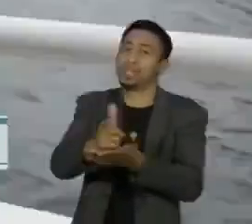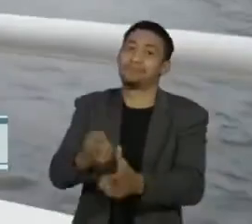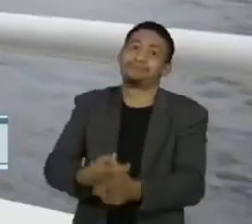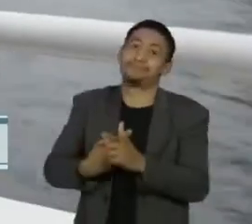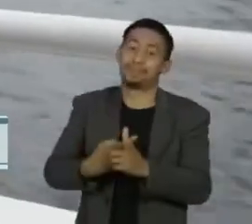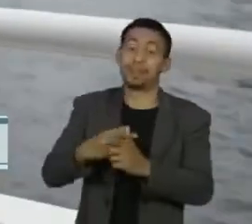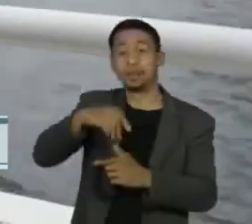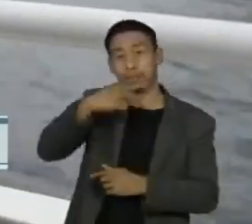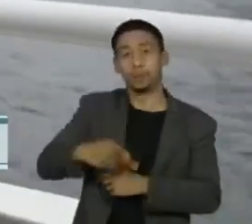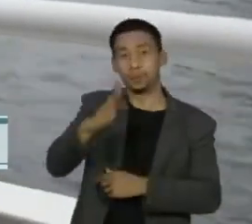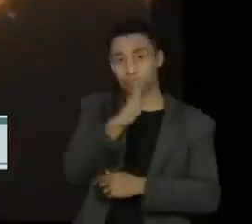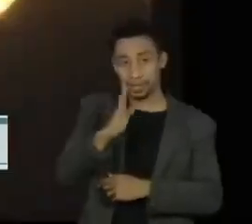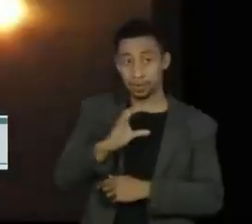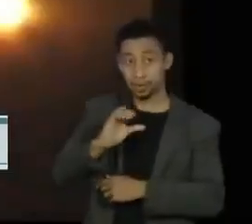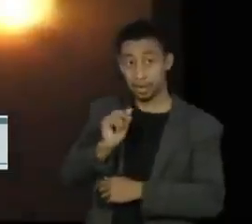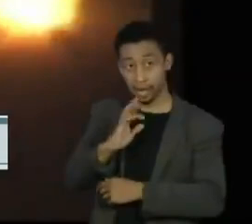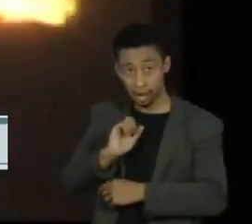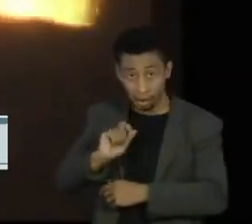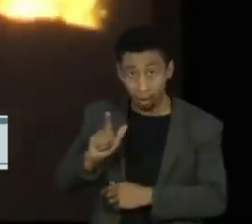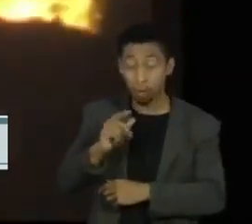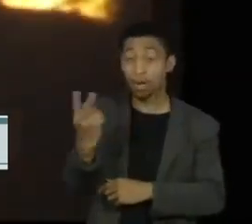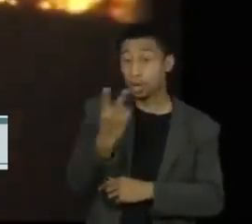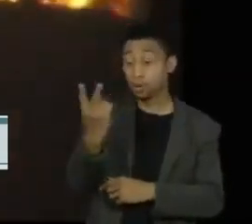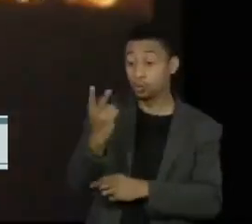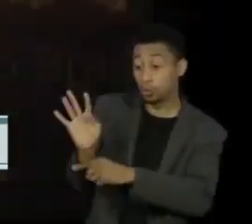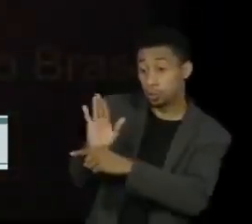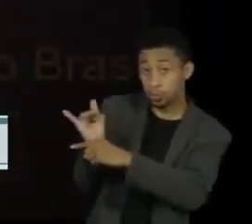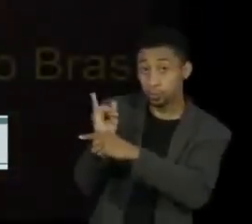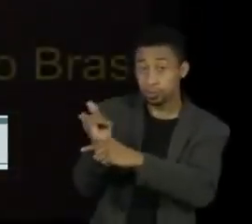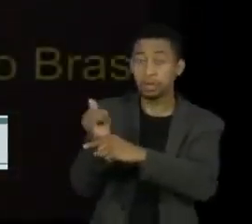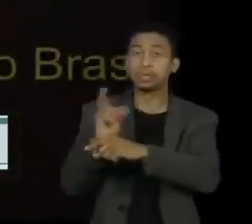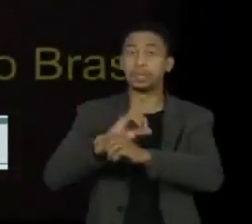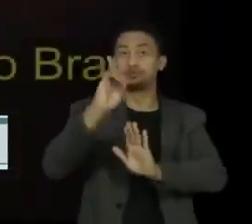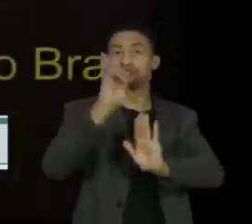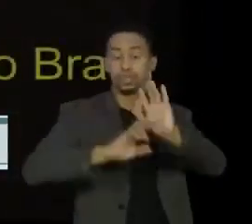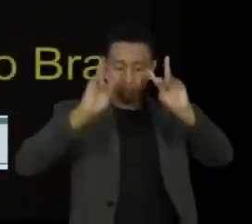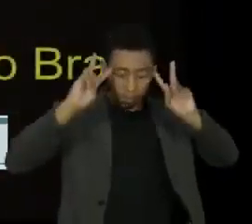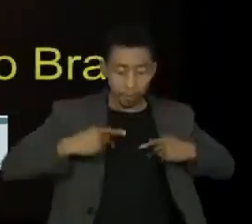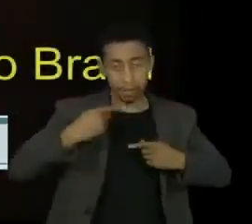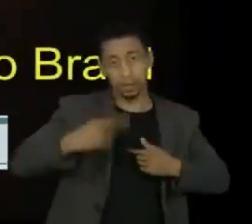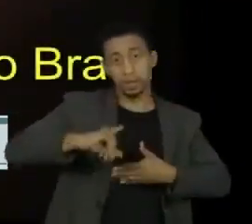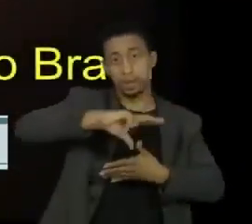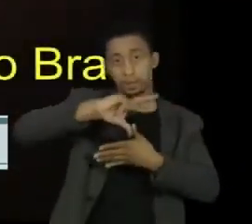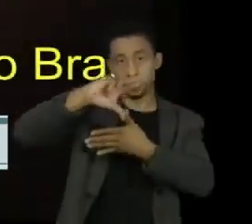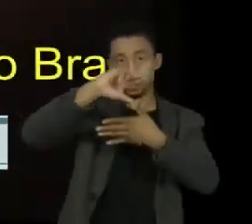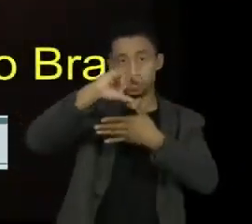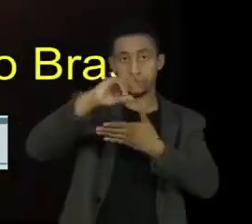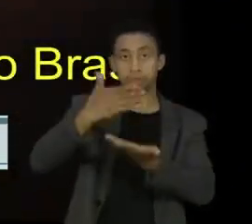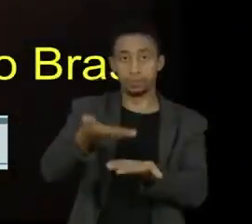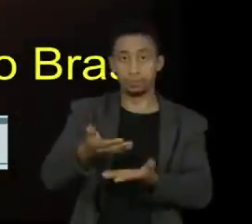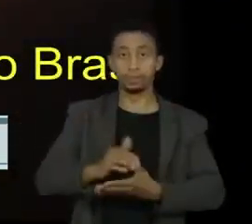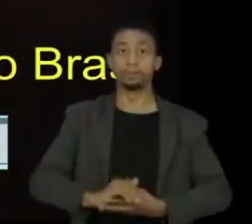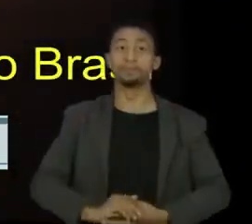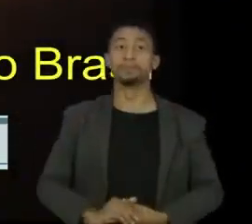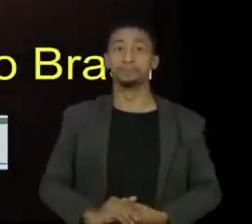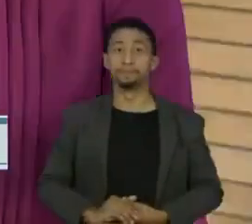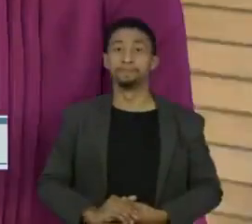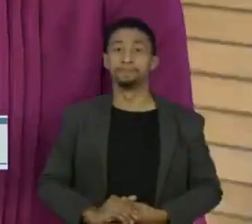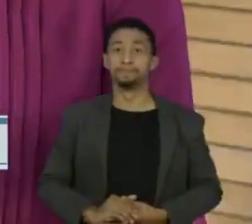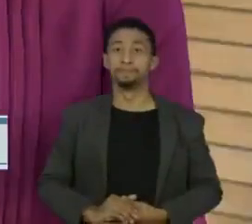Karol Benjamim. As duas obras tratam sobre violações de direitos humanos na América Latina. Fico te devendo uma carta sobre o Brasil.